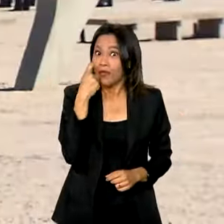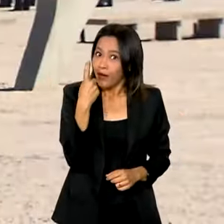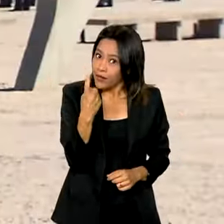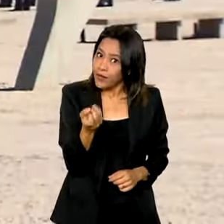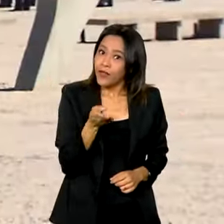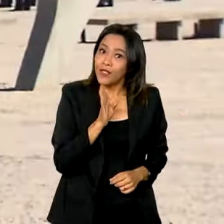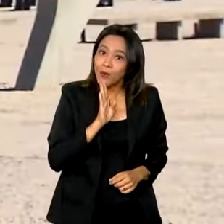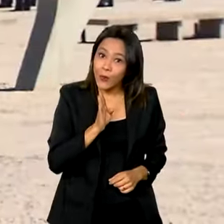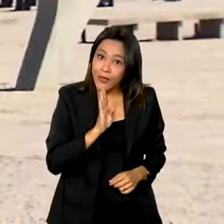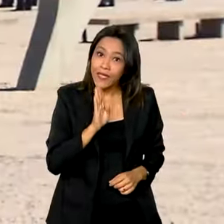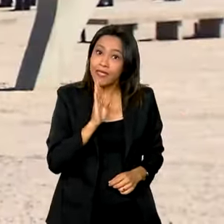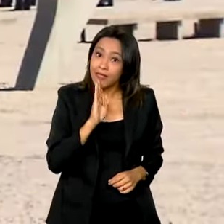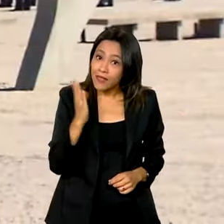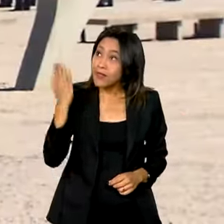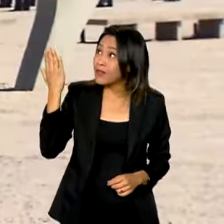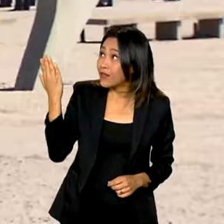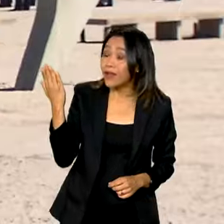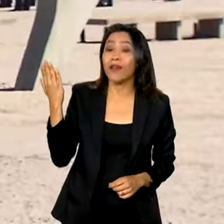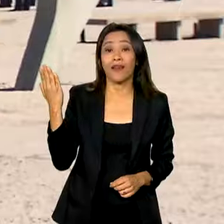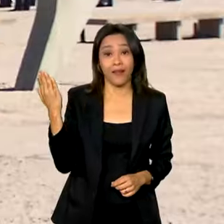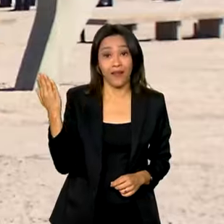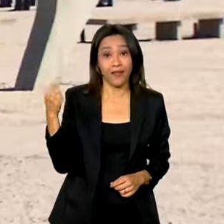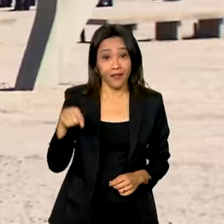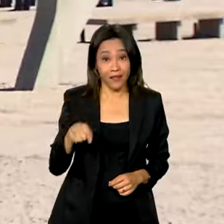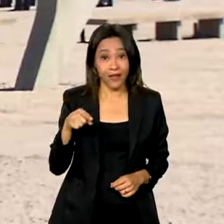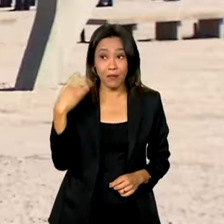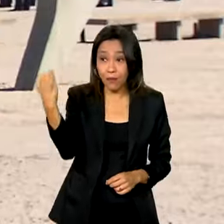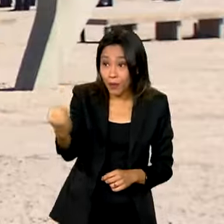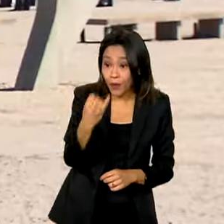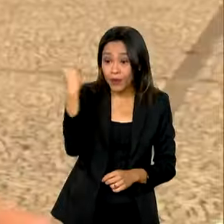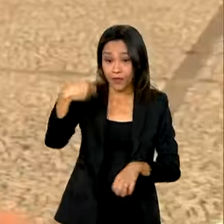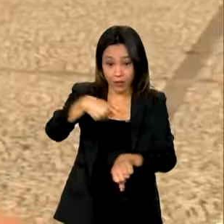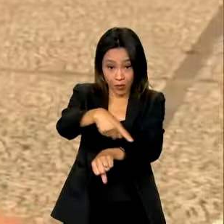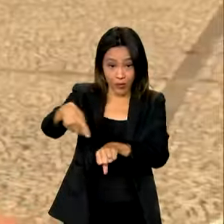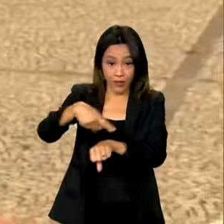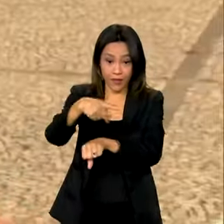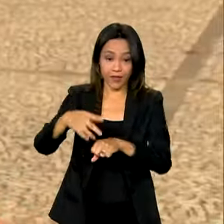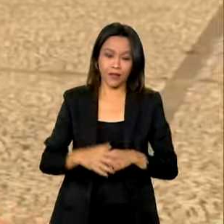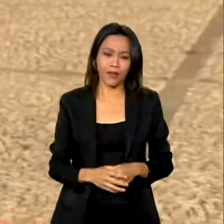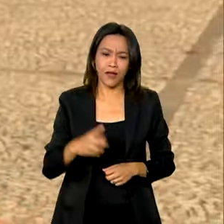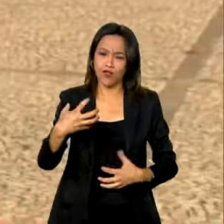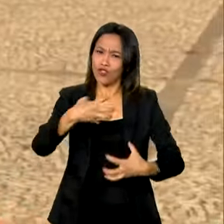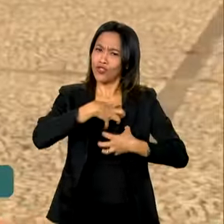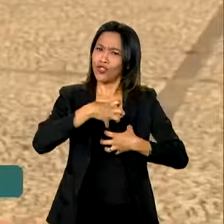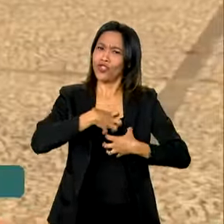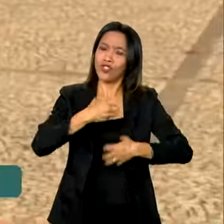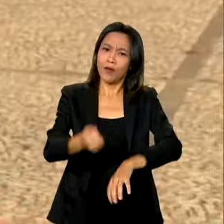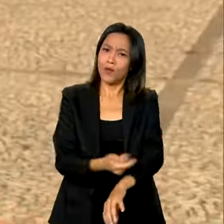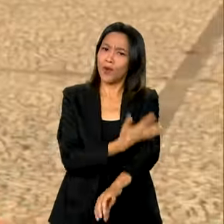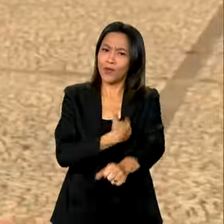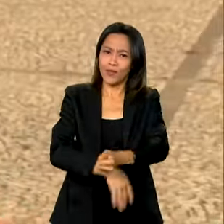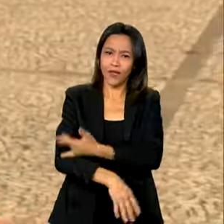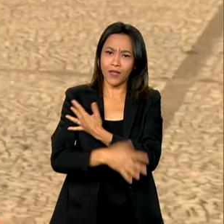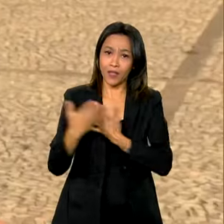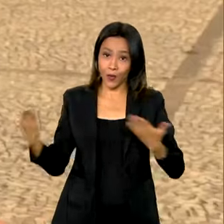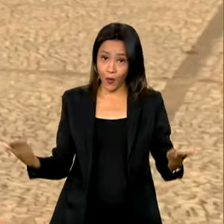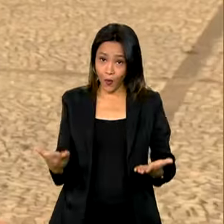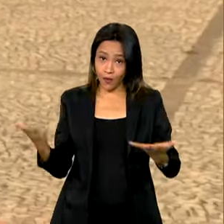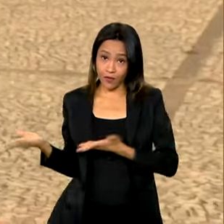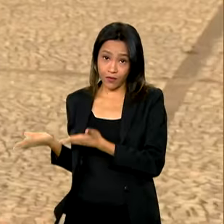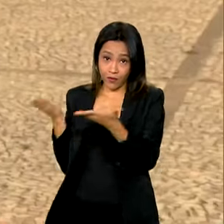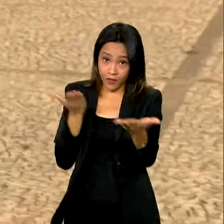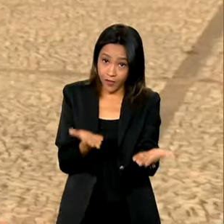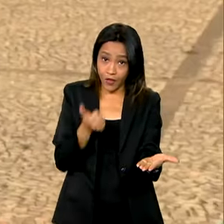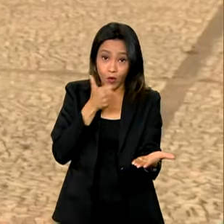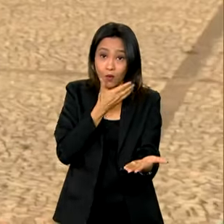pouco de perto o principal cenário de importância para o nosso país. Foi muito emocionante, tanto é que eu trouxe meu marido hoje, que nunca